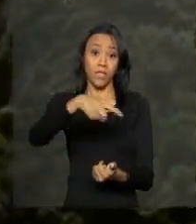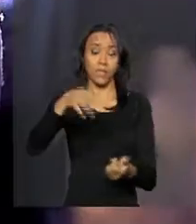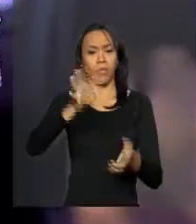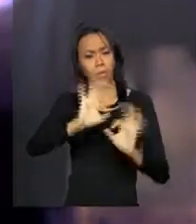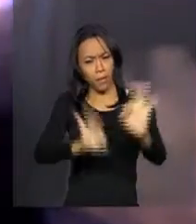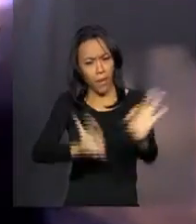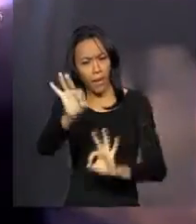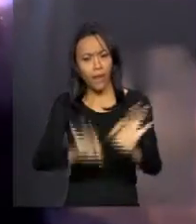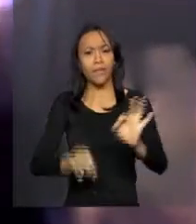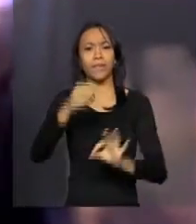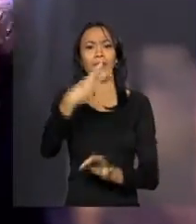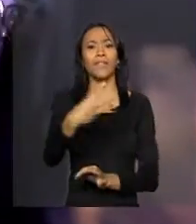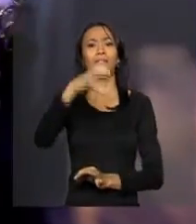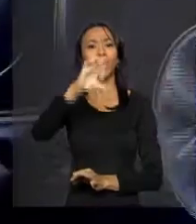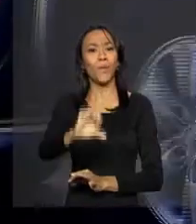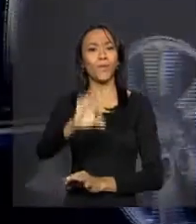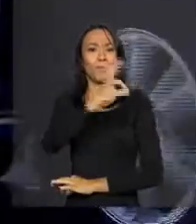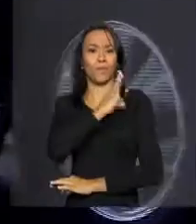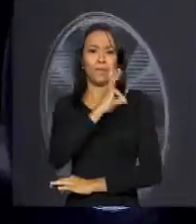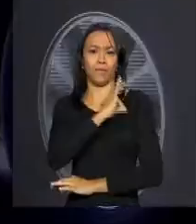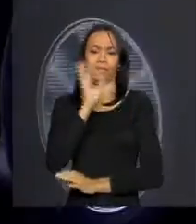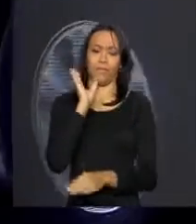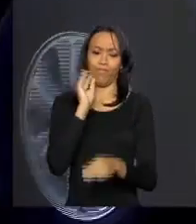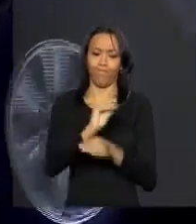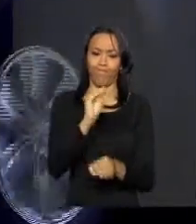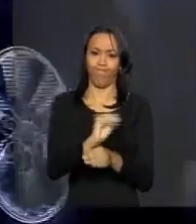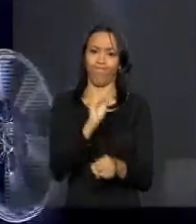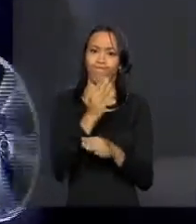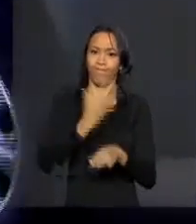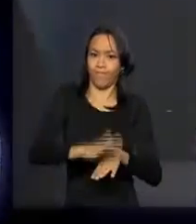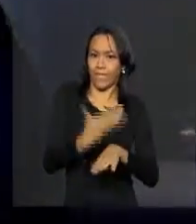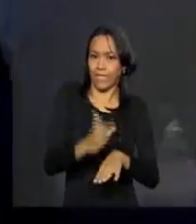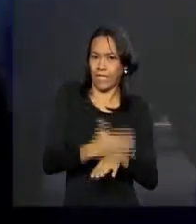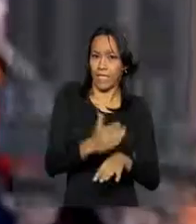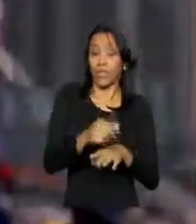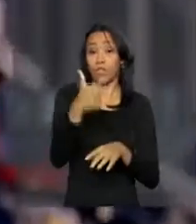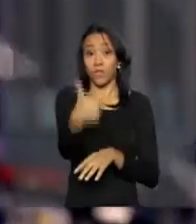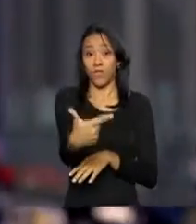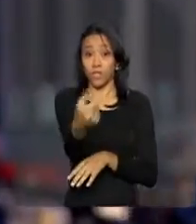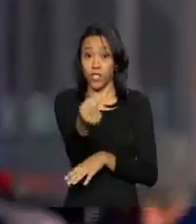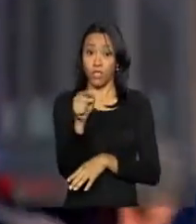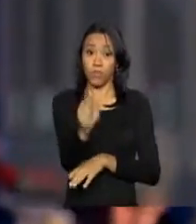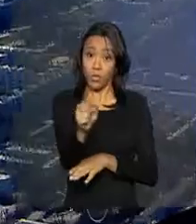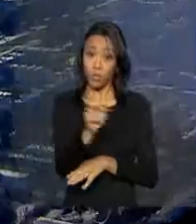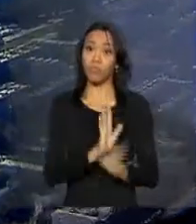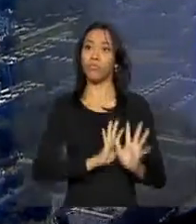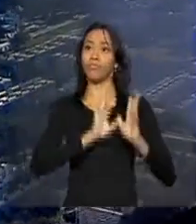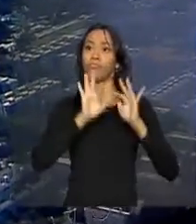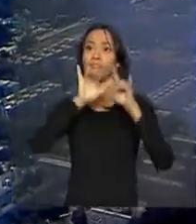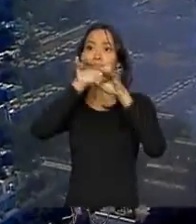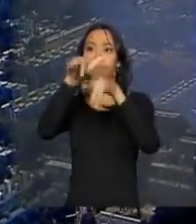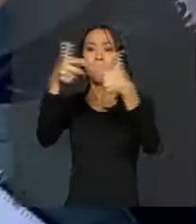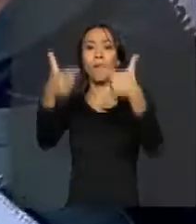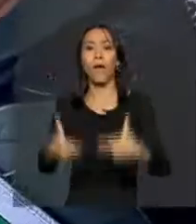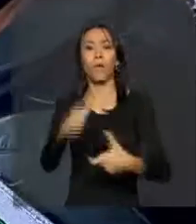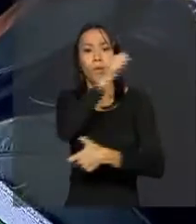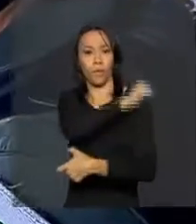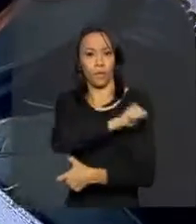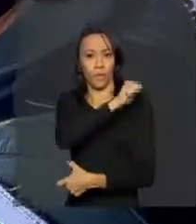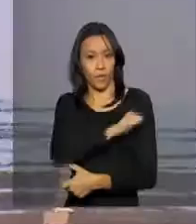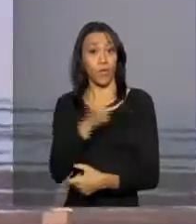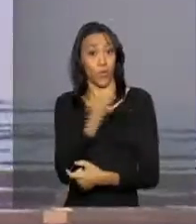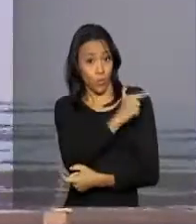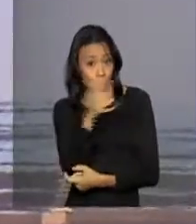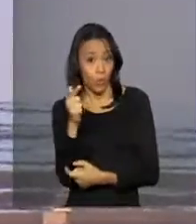preparados 38 mil militares, sendo que 20 mil vão atuar no Rio de Janeiro. Os outros 18 mil estarão nas cidades que vão